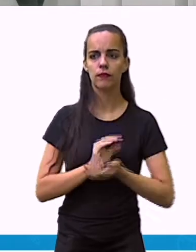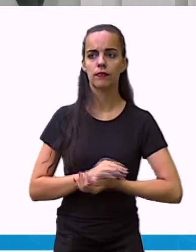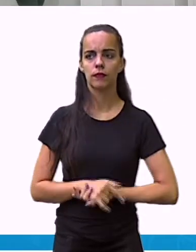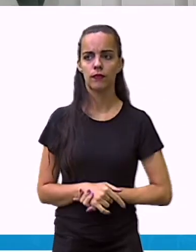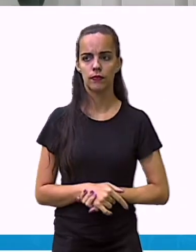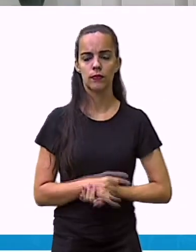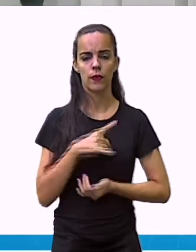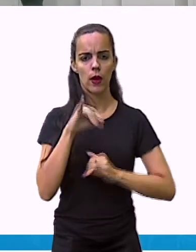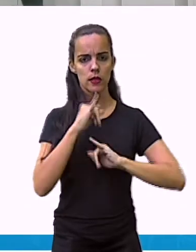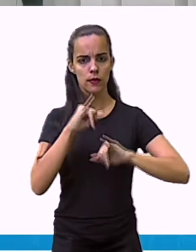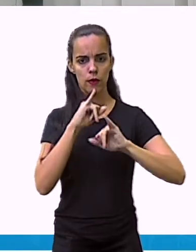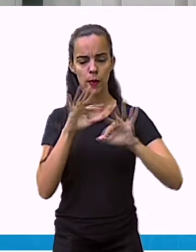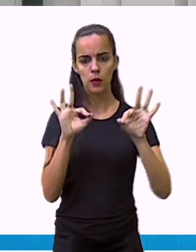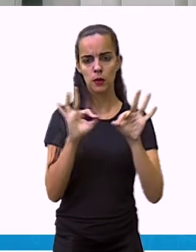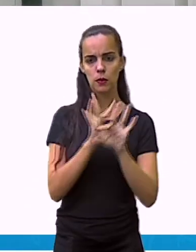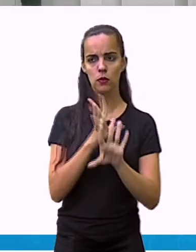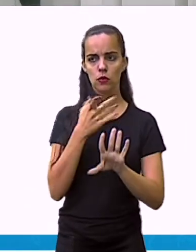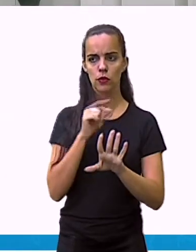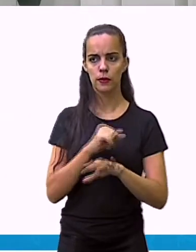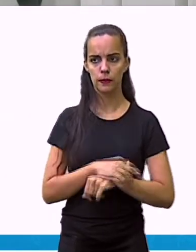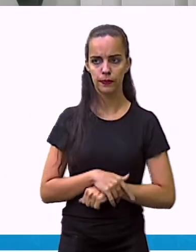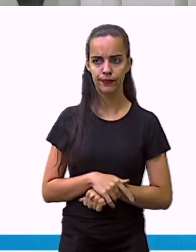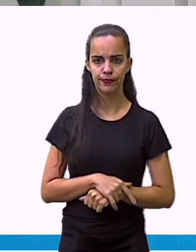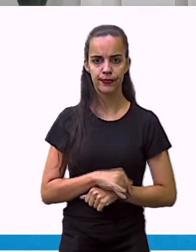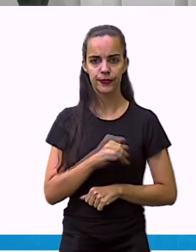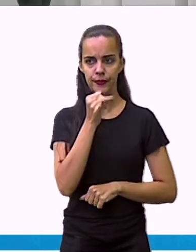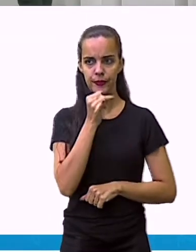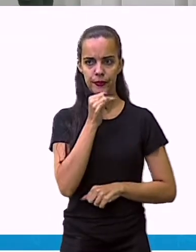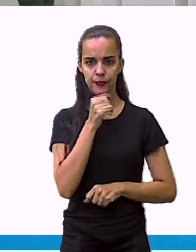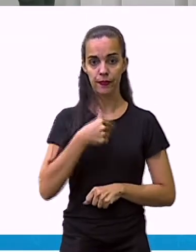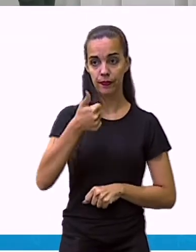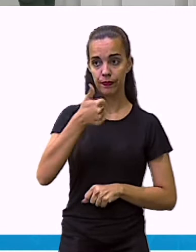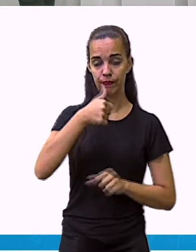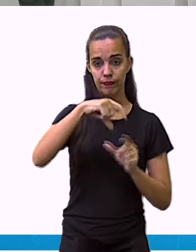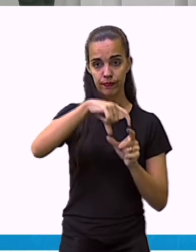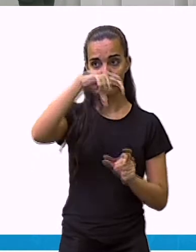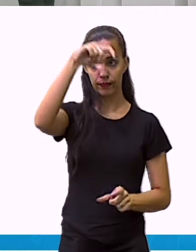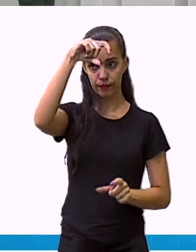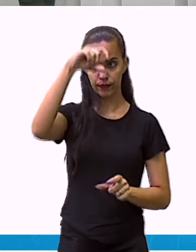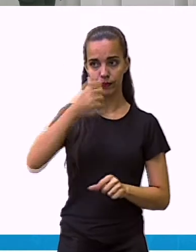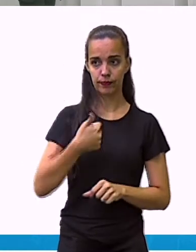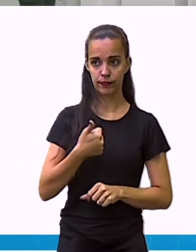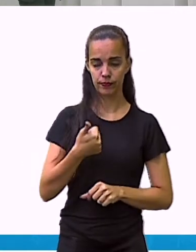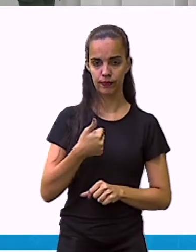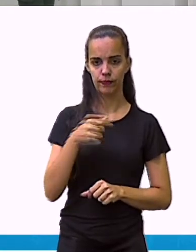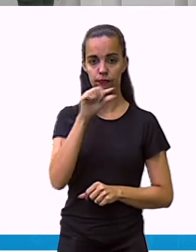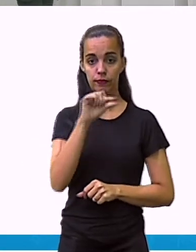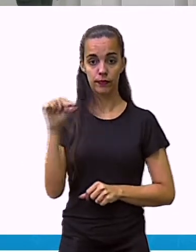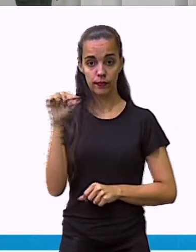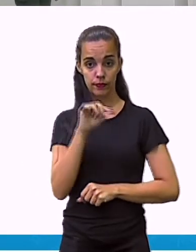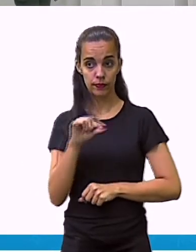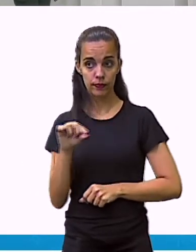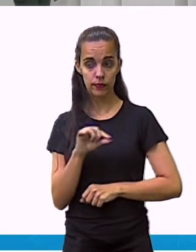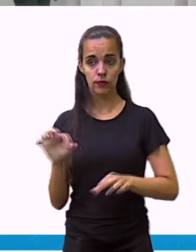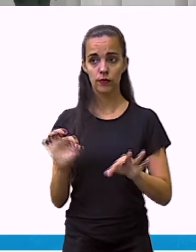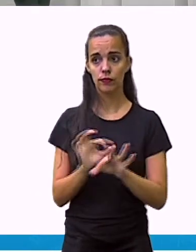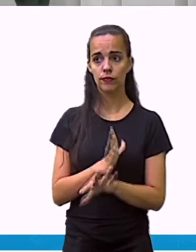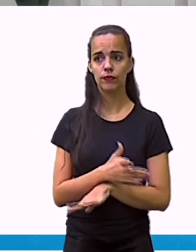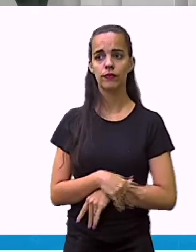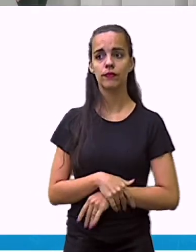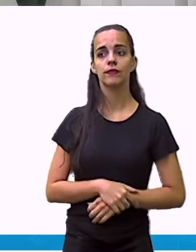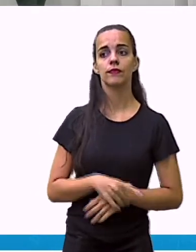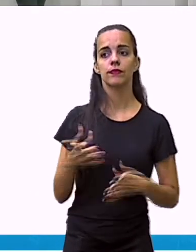nossas informações. Separei a minha coluna, separei as minhas linhas. Agora,